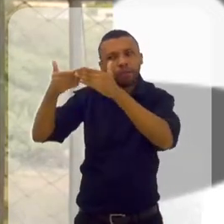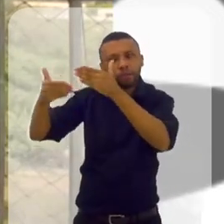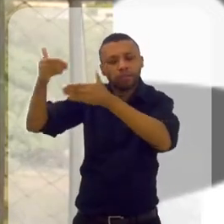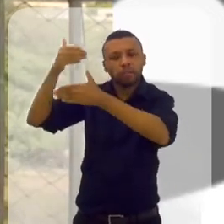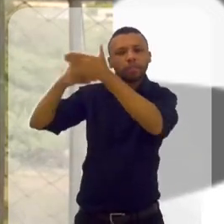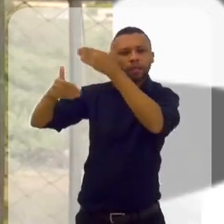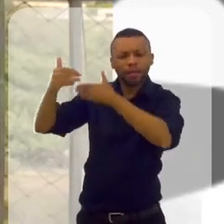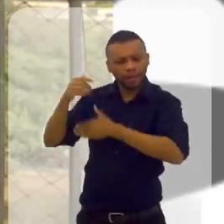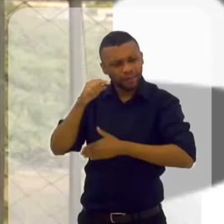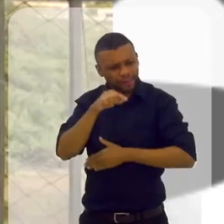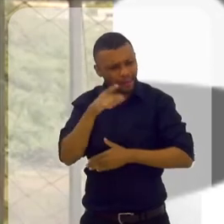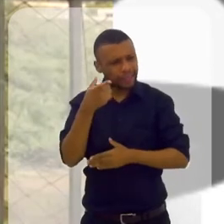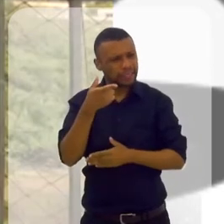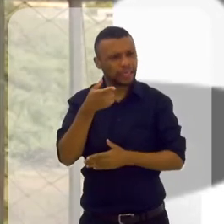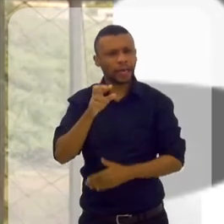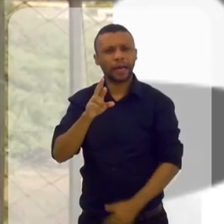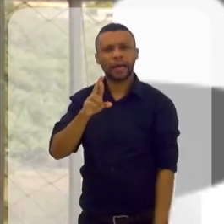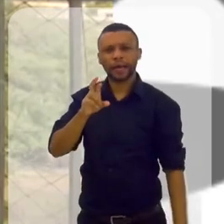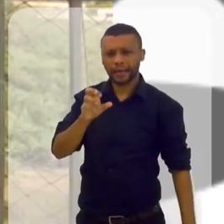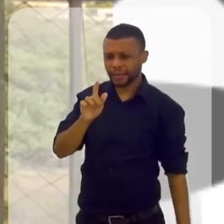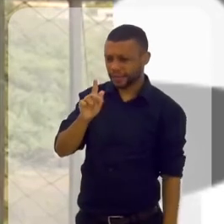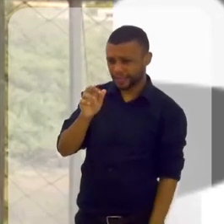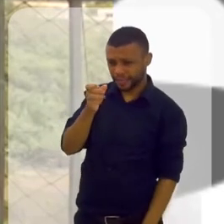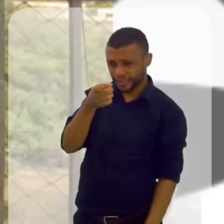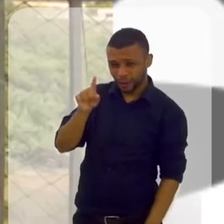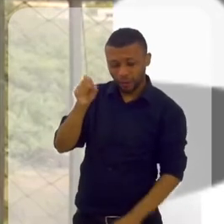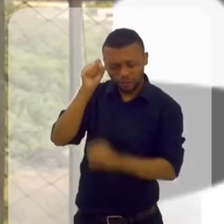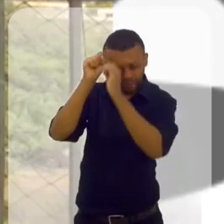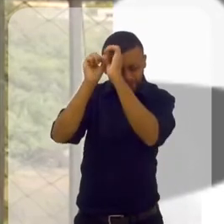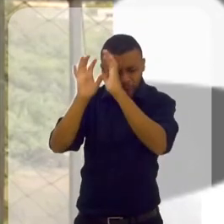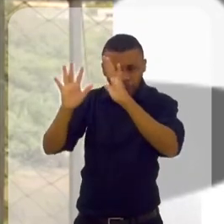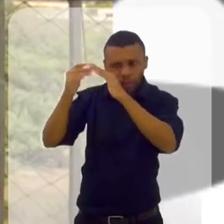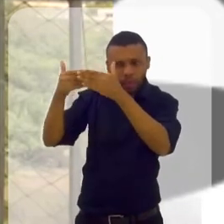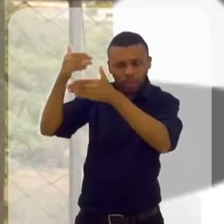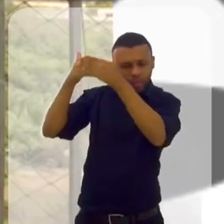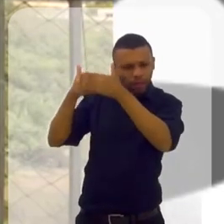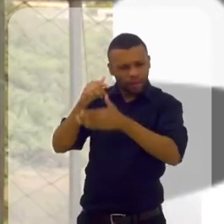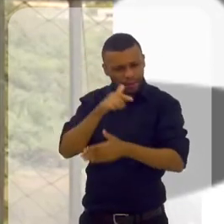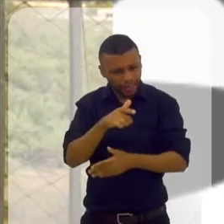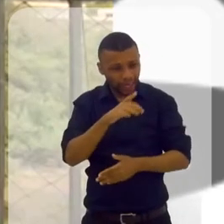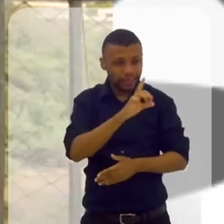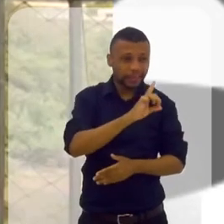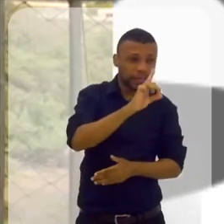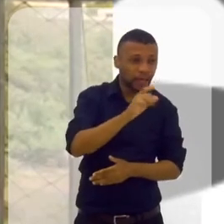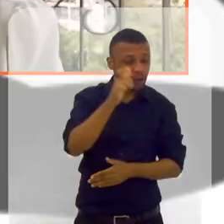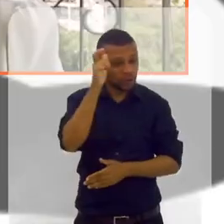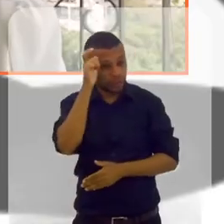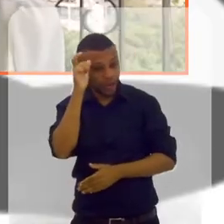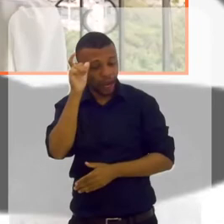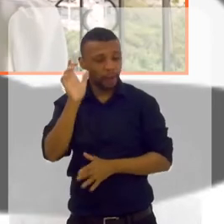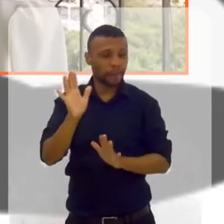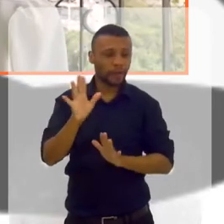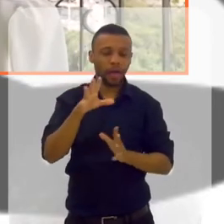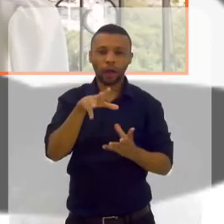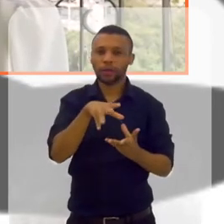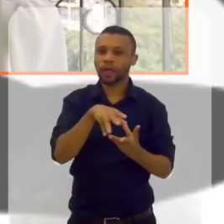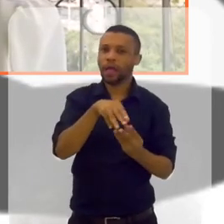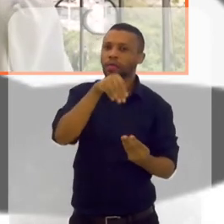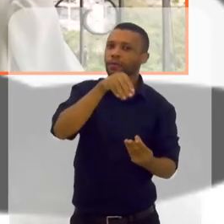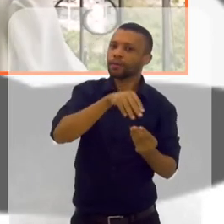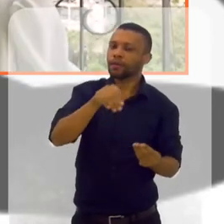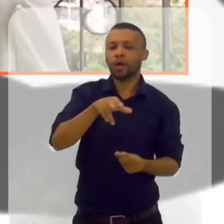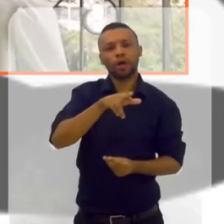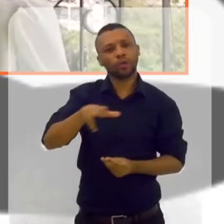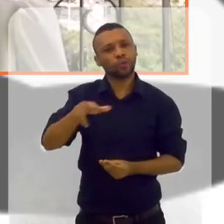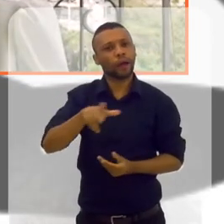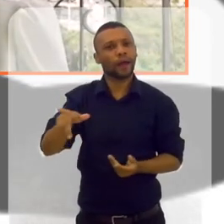que as pessoas acham, que falam em regressão, falam Ai, você faz regressão? Algumas pessoas falam, você é de Deus? Você é do diabo? Porque a pessoa acha que é uma coisa